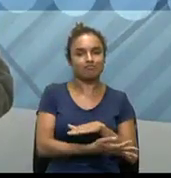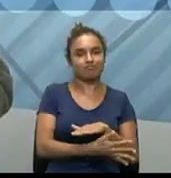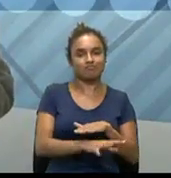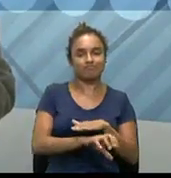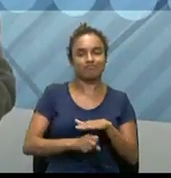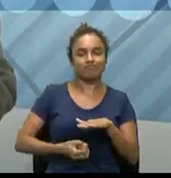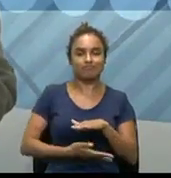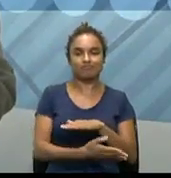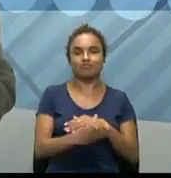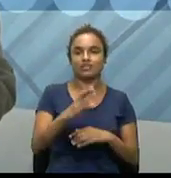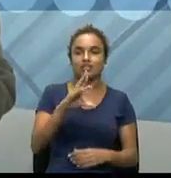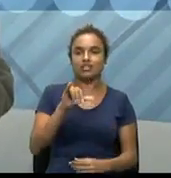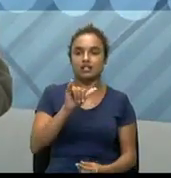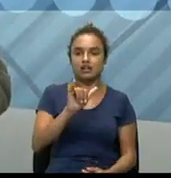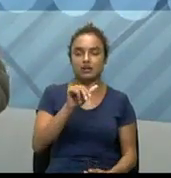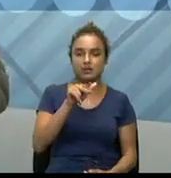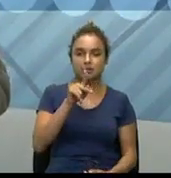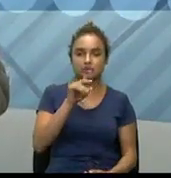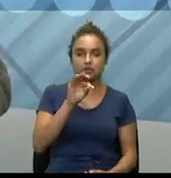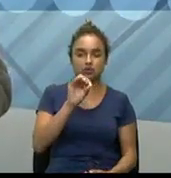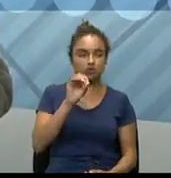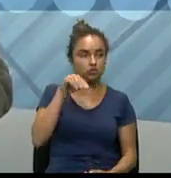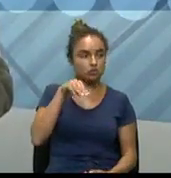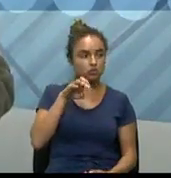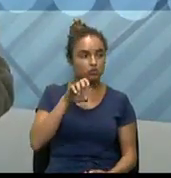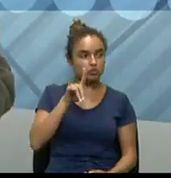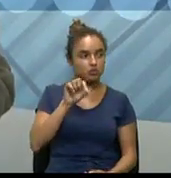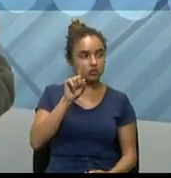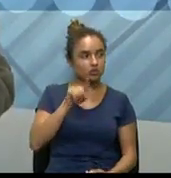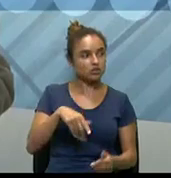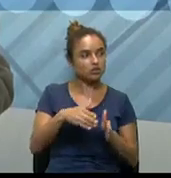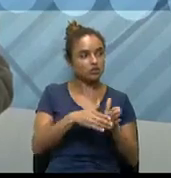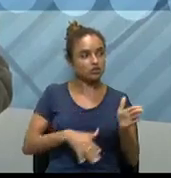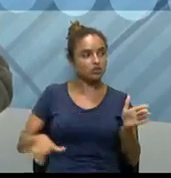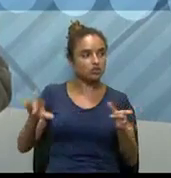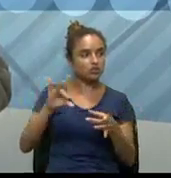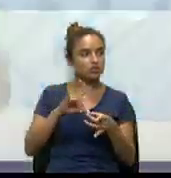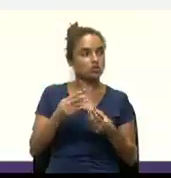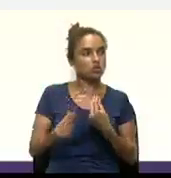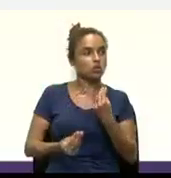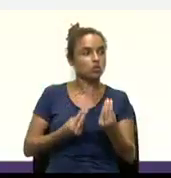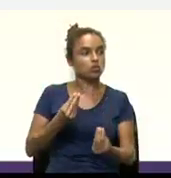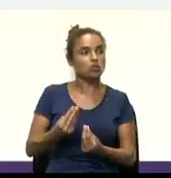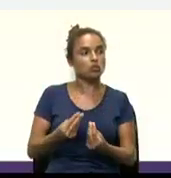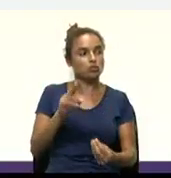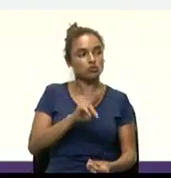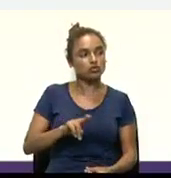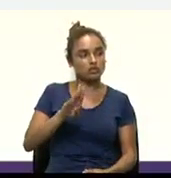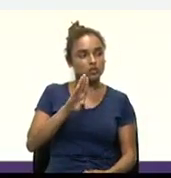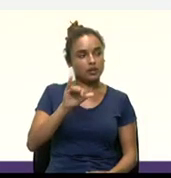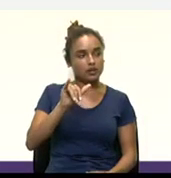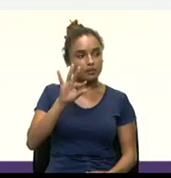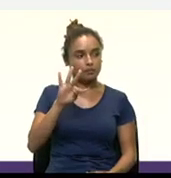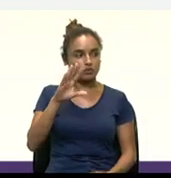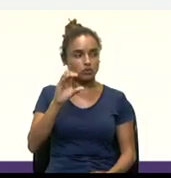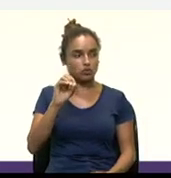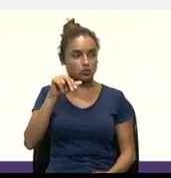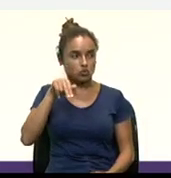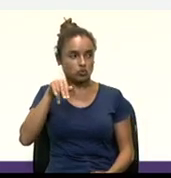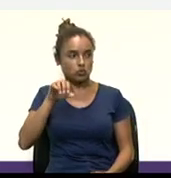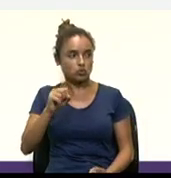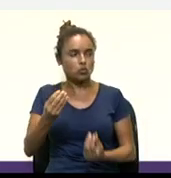criptomoeda. E, como utilizar, então, as bitcoins, né, então, é,